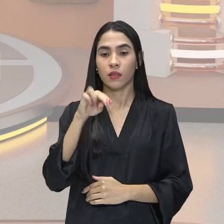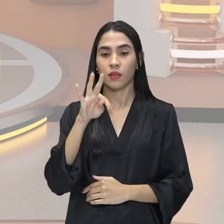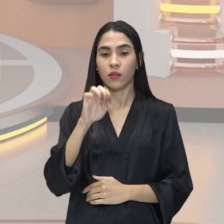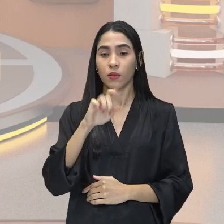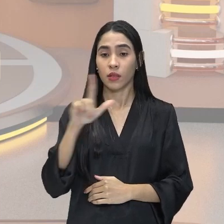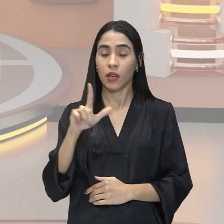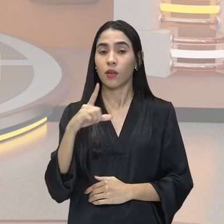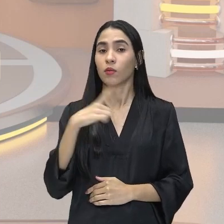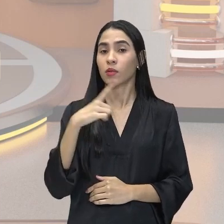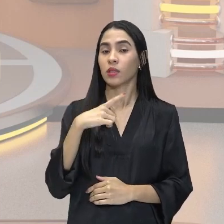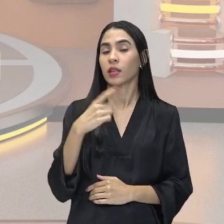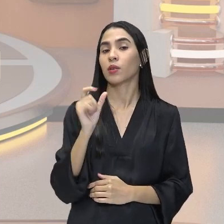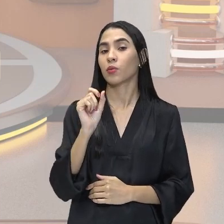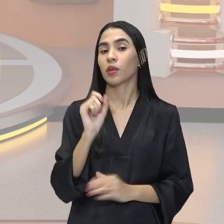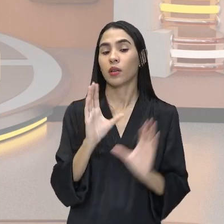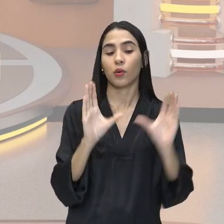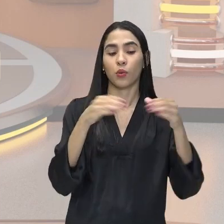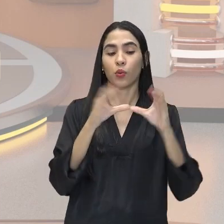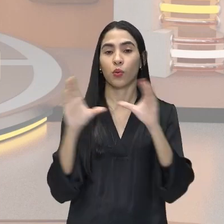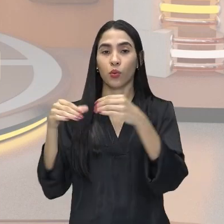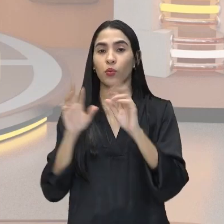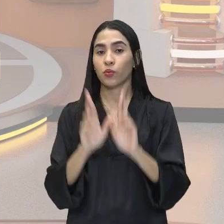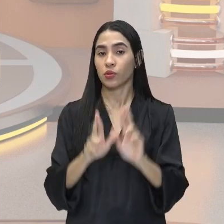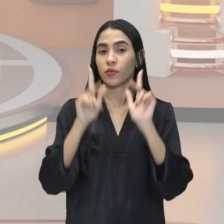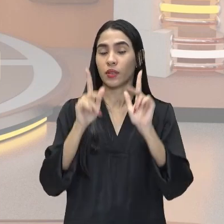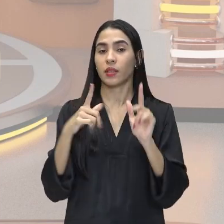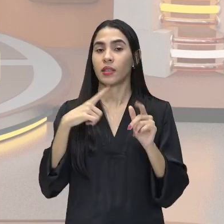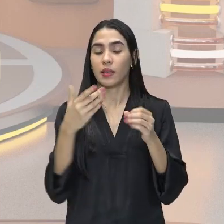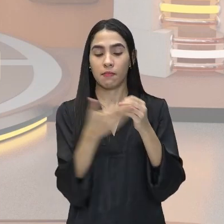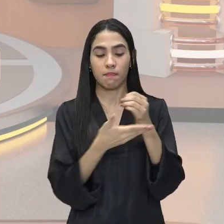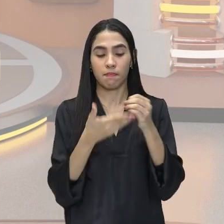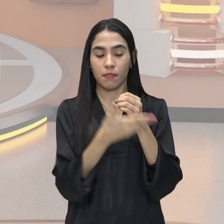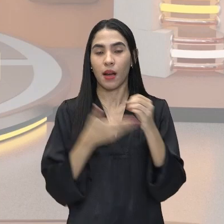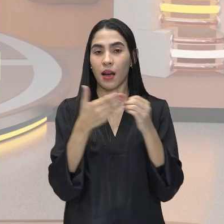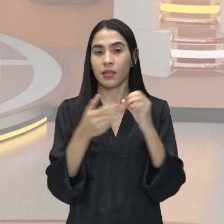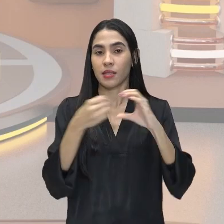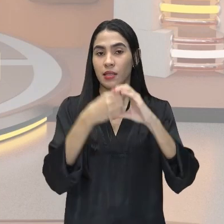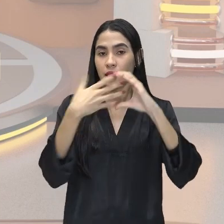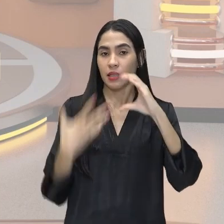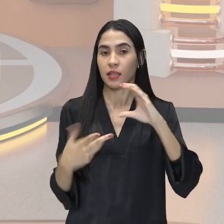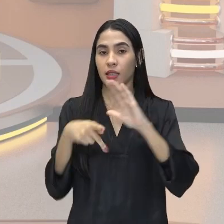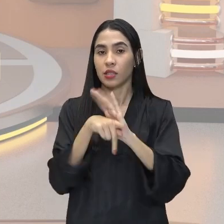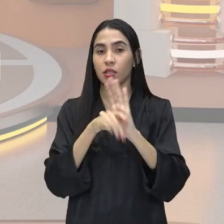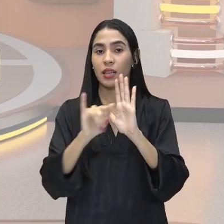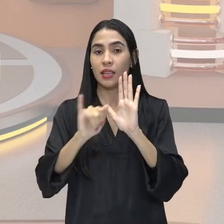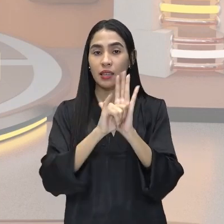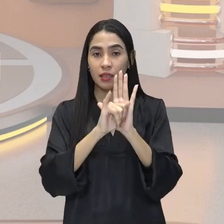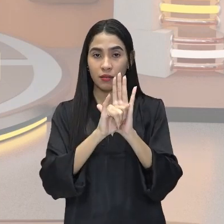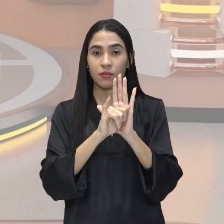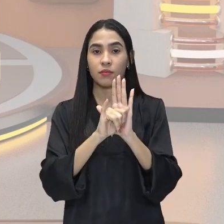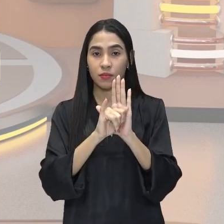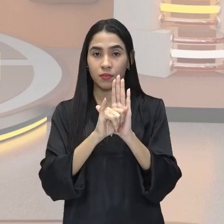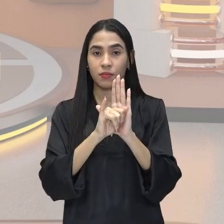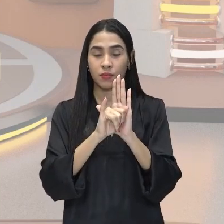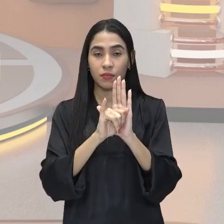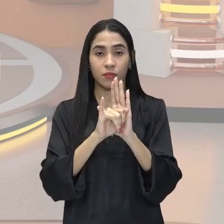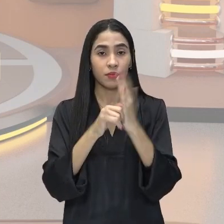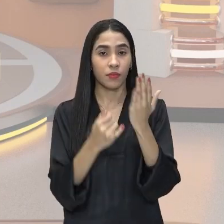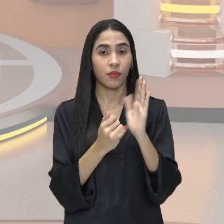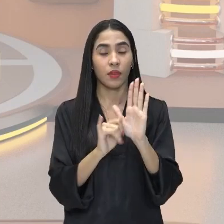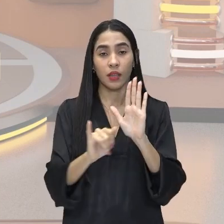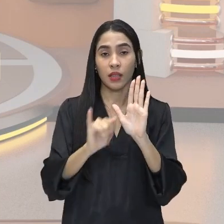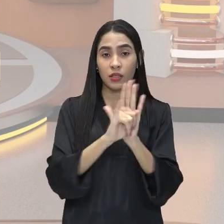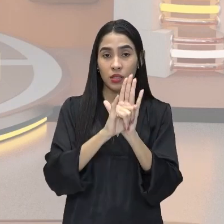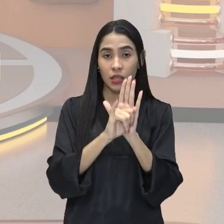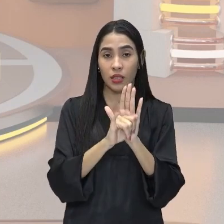grupos diferentes e são baseadas em aspectos de identidade. A de gênero